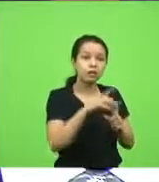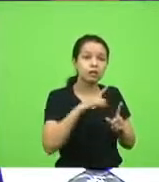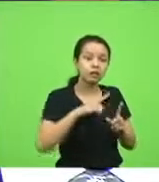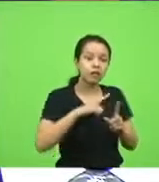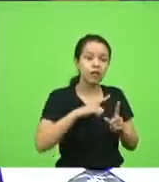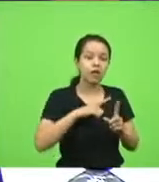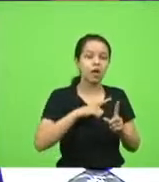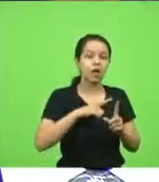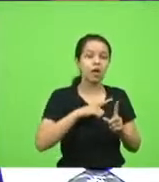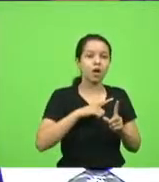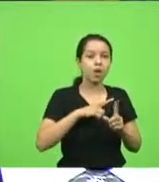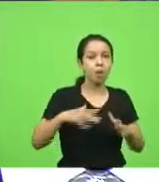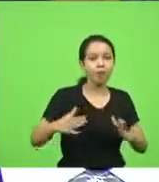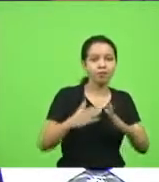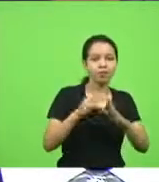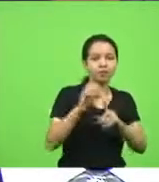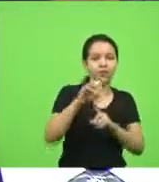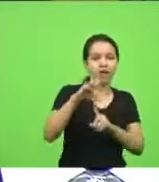comunicação.